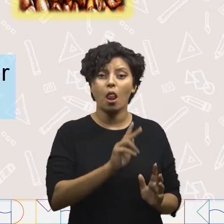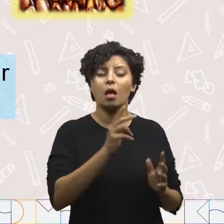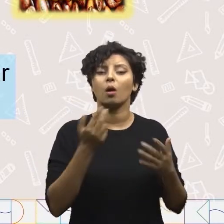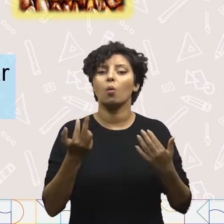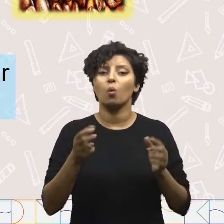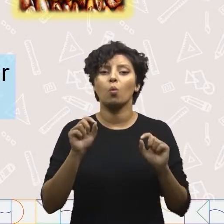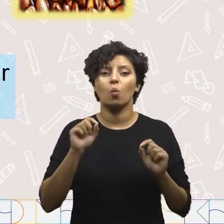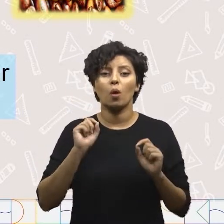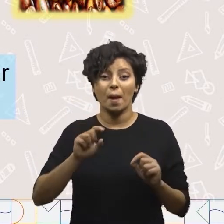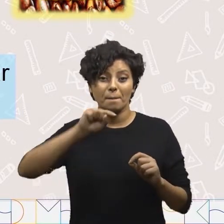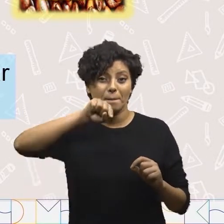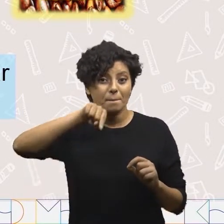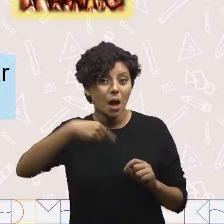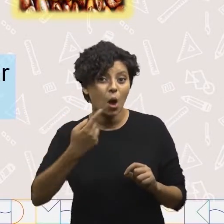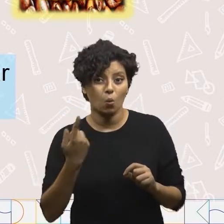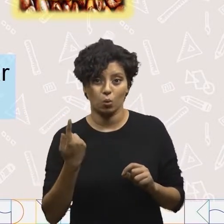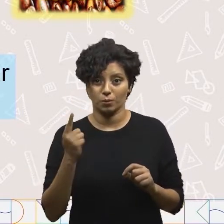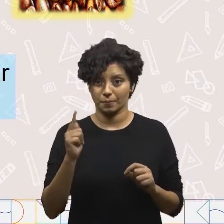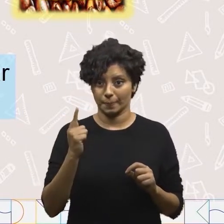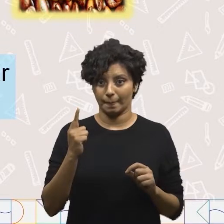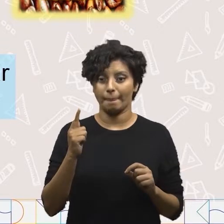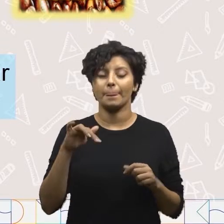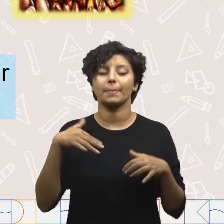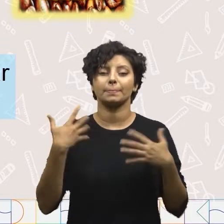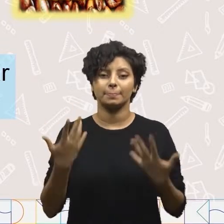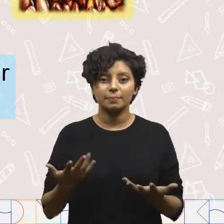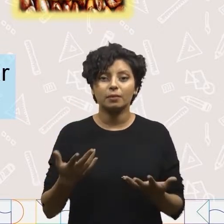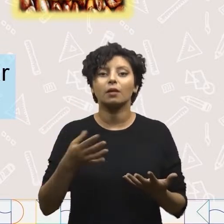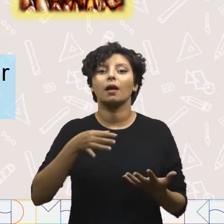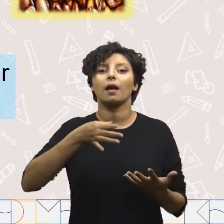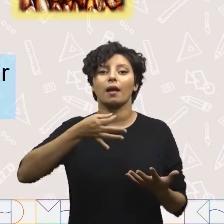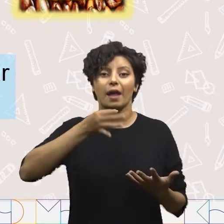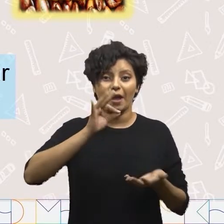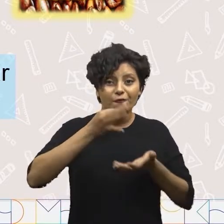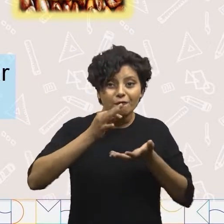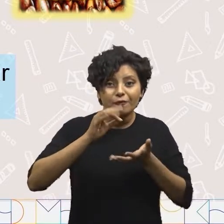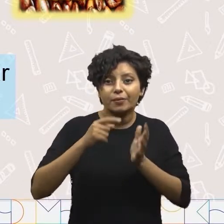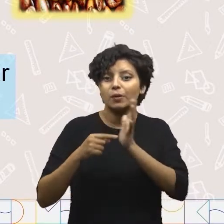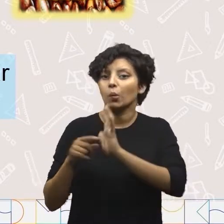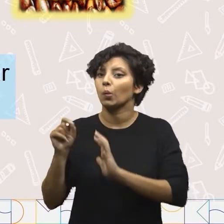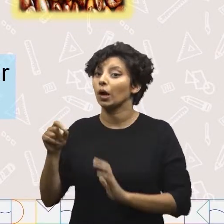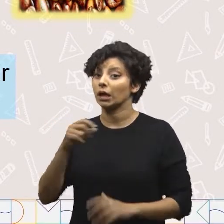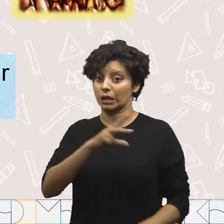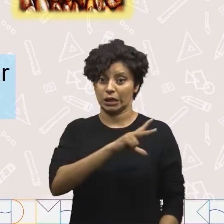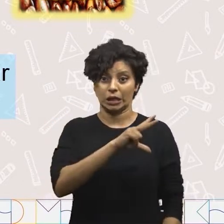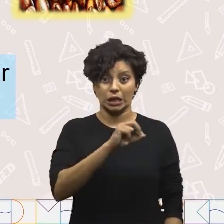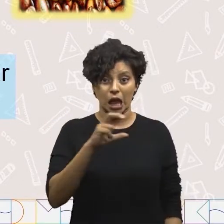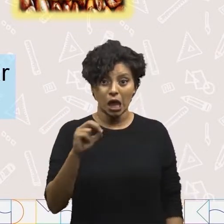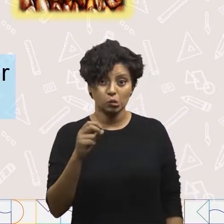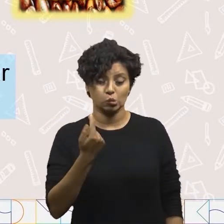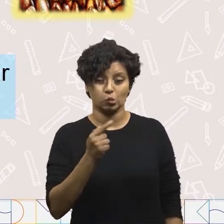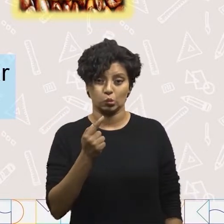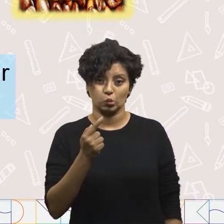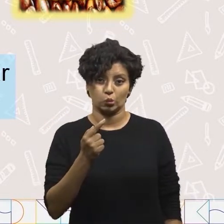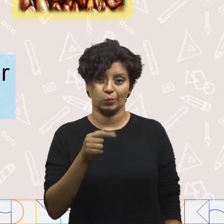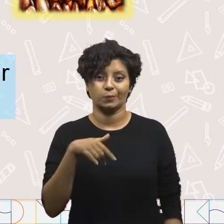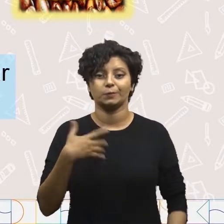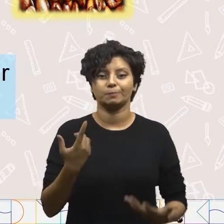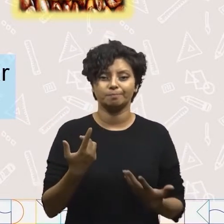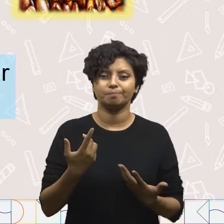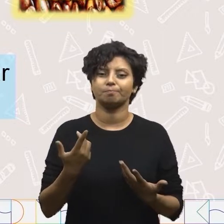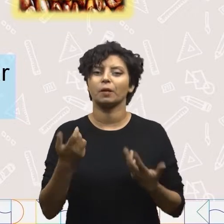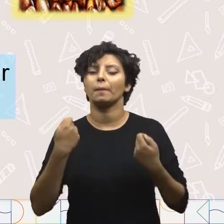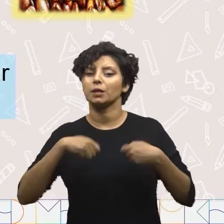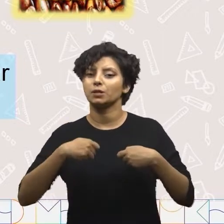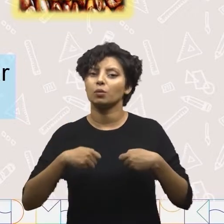mesmo que mil gramas. Então, o café na embalagem pesa 500 gramas. Então,